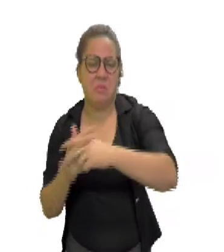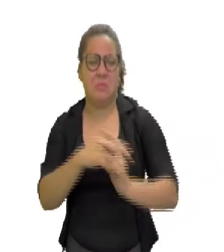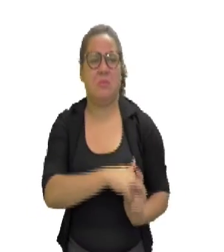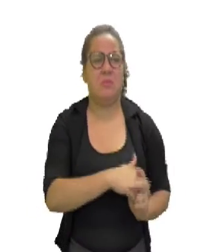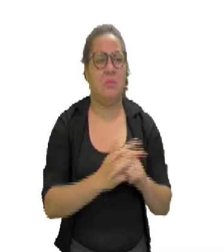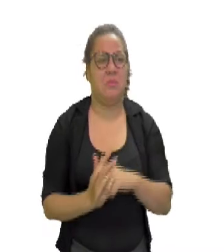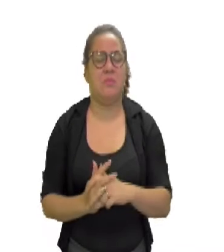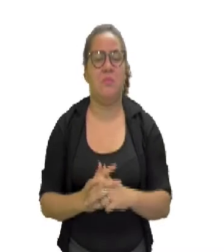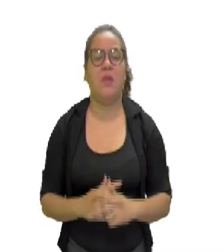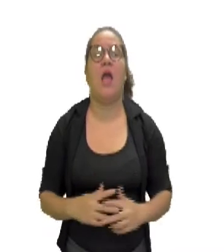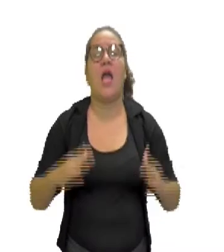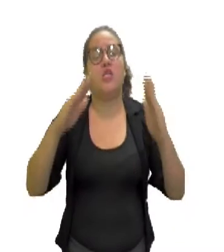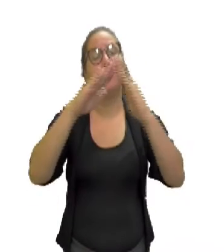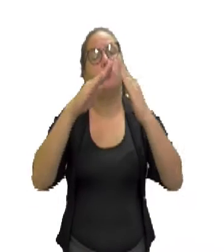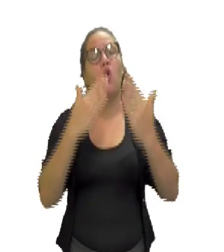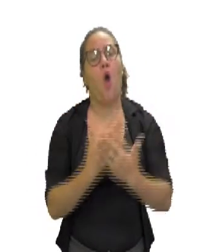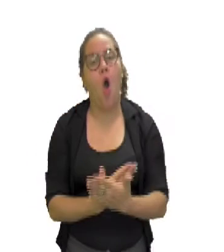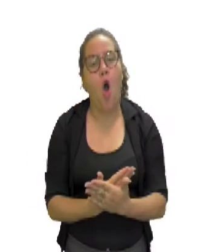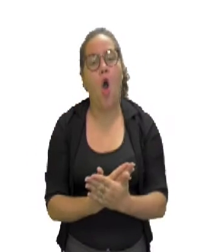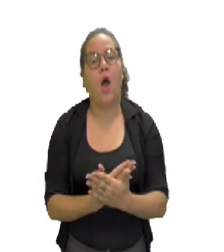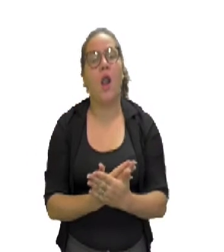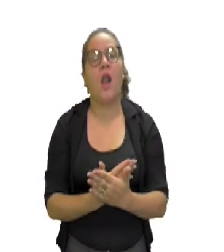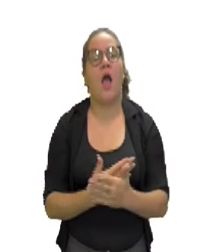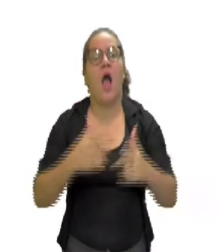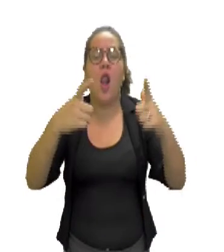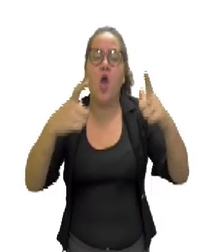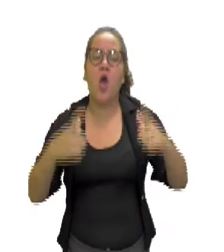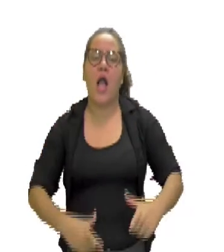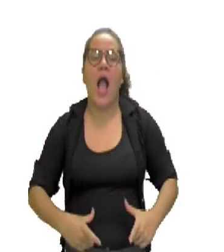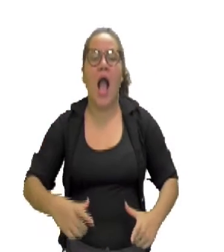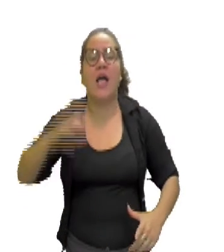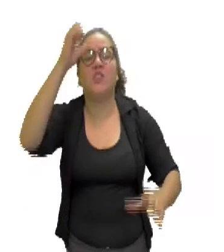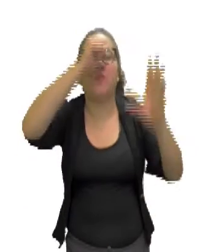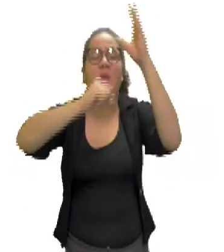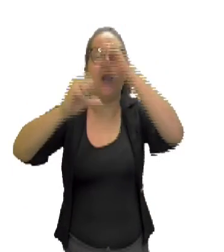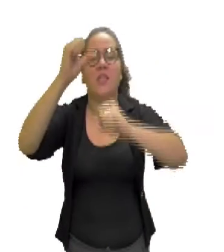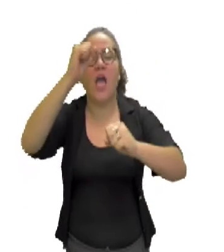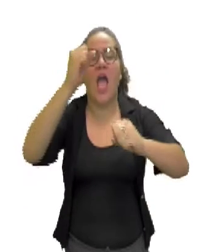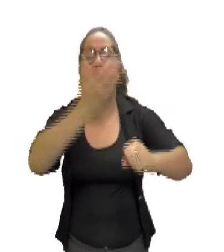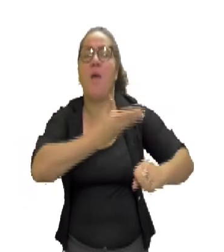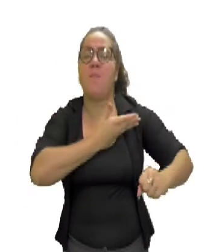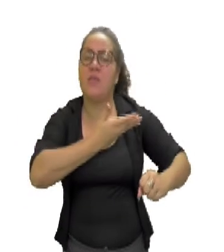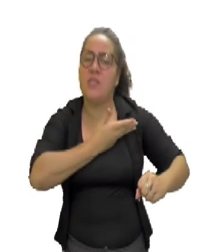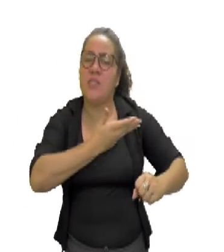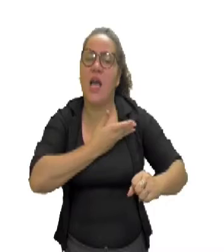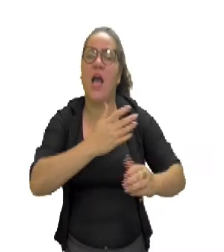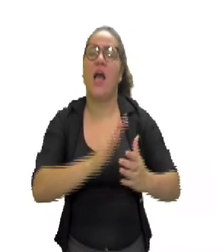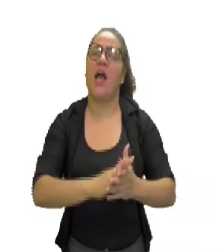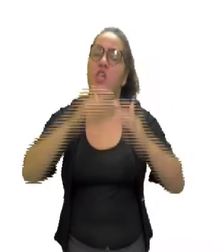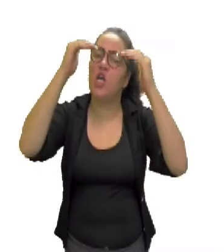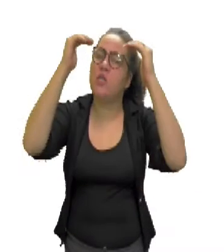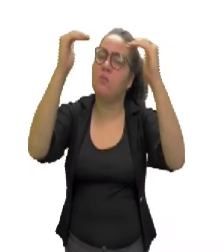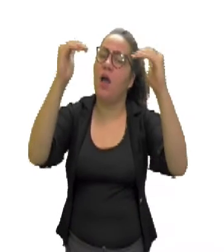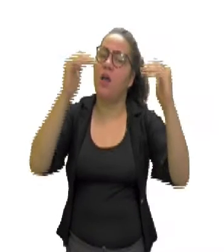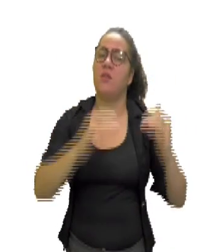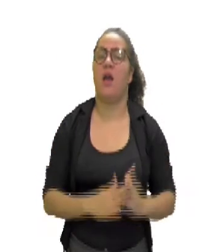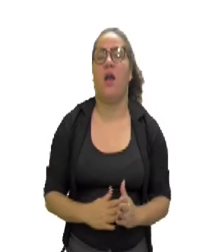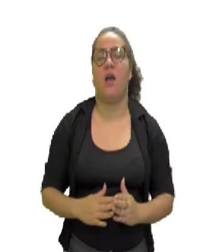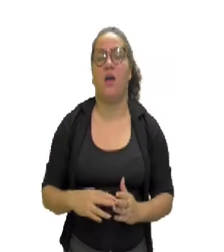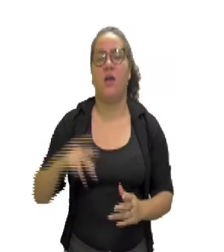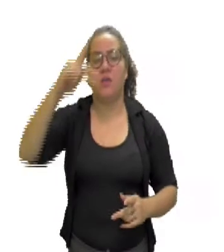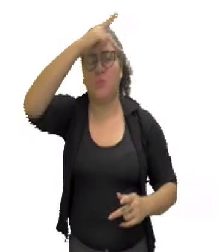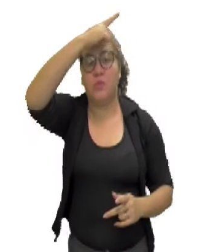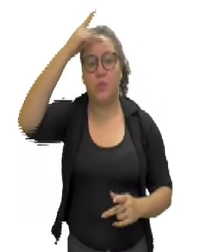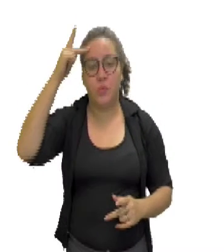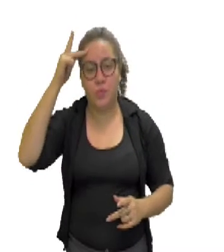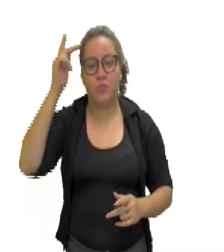e na escola é lugar de quê, gente? De aprender, de fazer amizades, de conviver e de respeitar, né? Então,